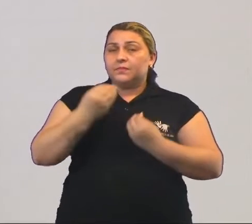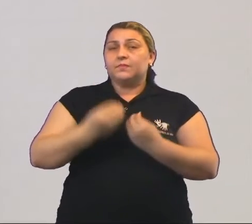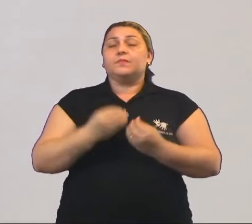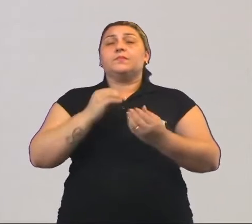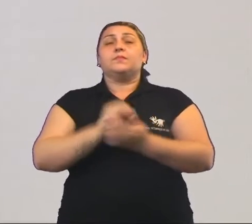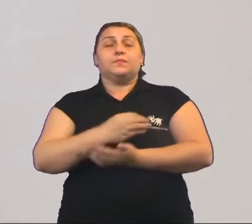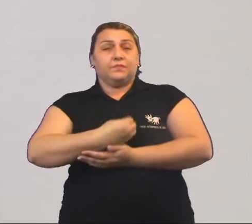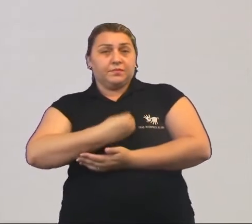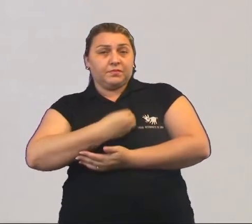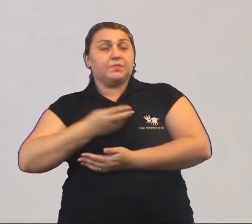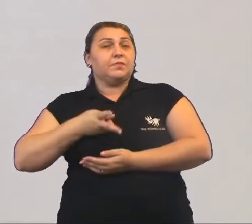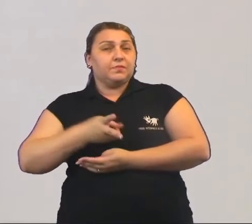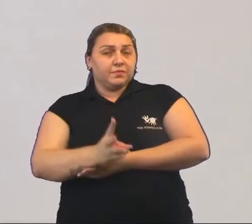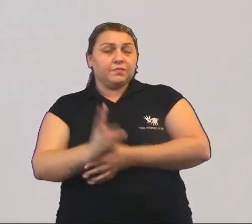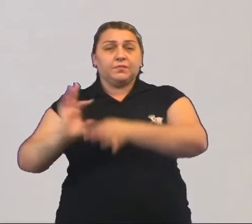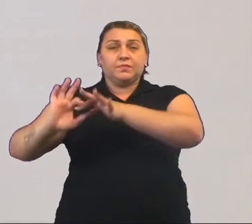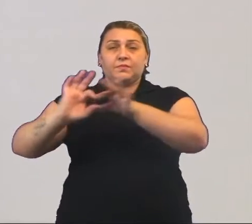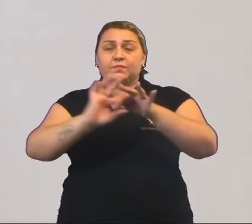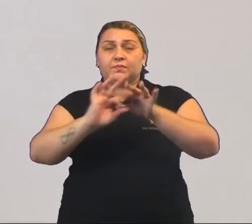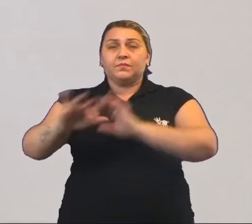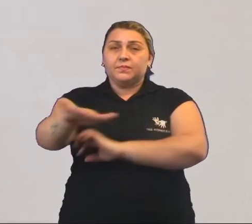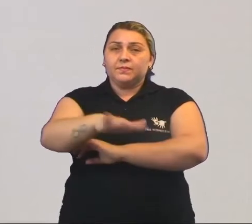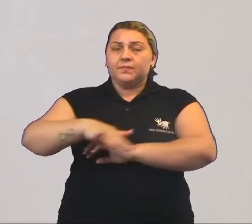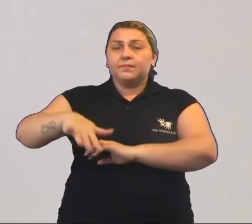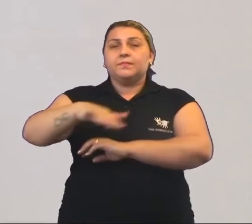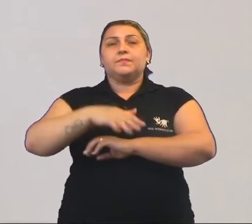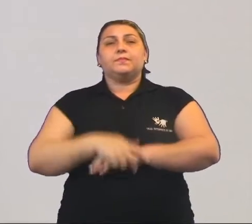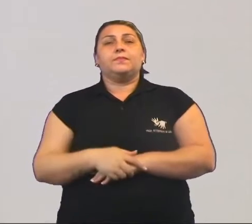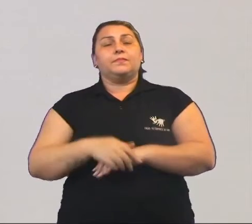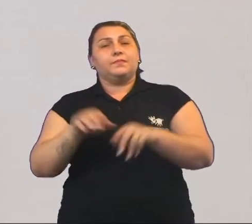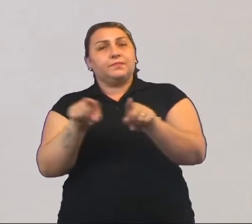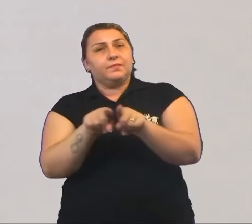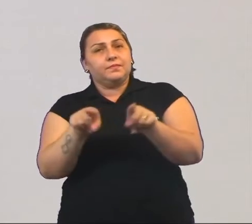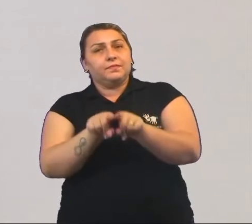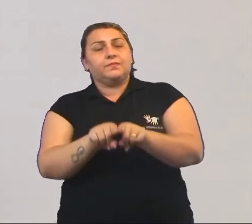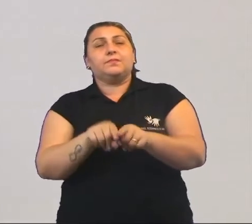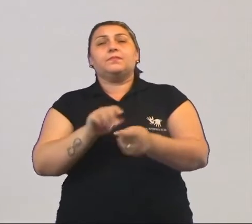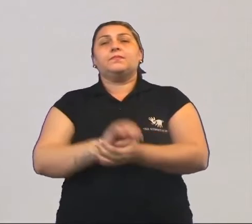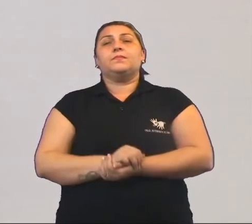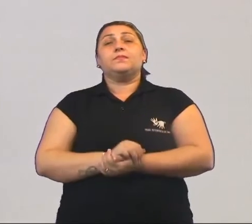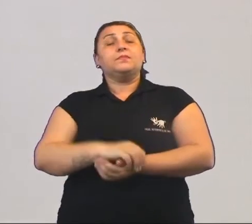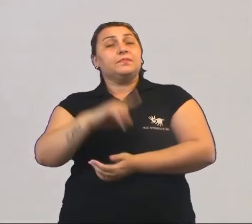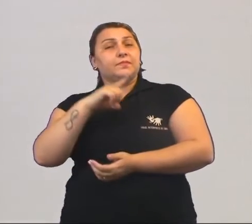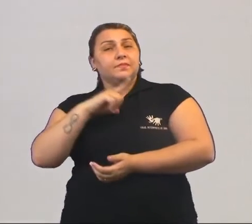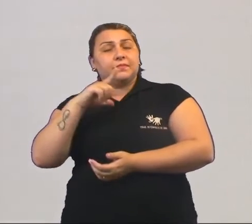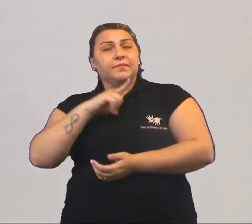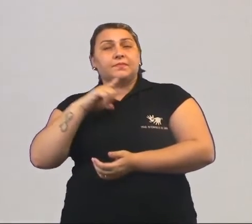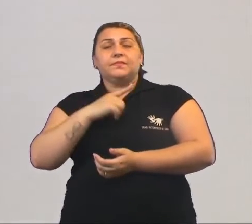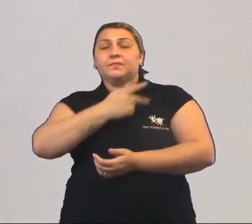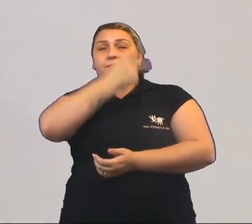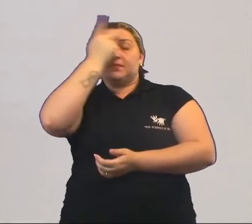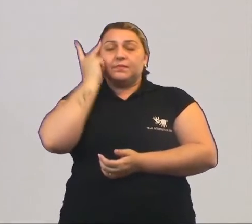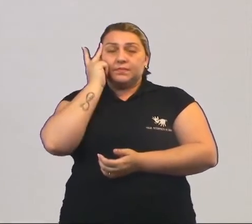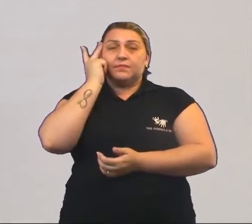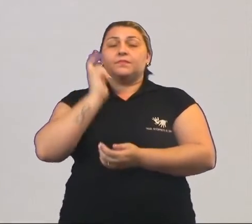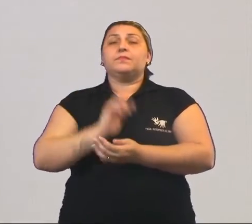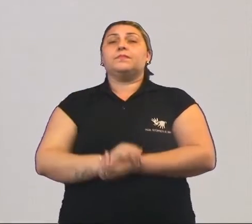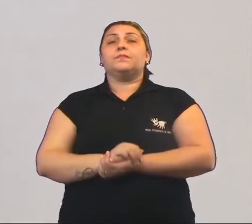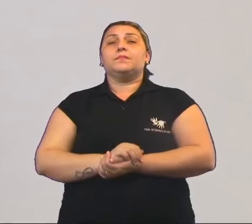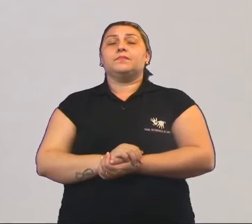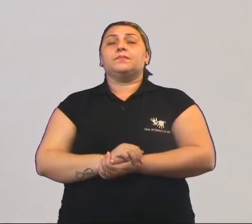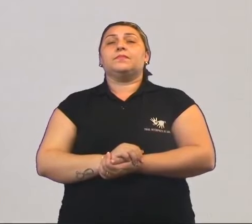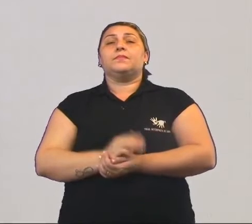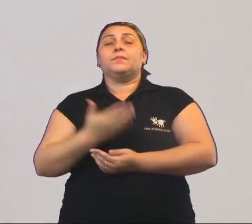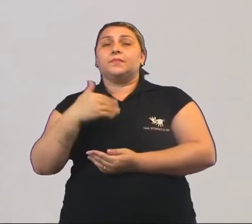sobrevivendo nesse contexto social. E, obviamente, que existem essas pessoas que elas estão